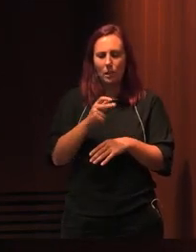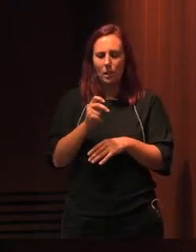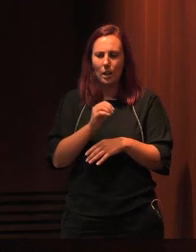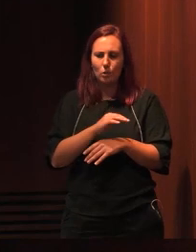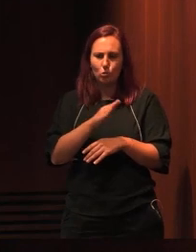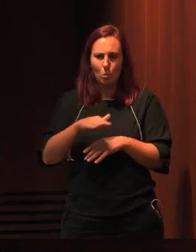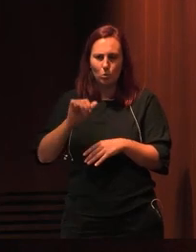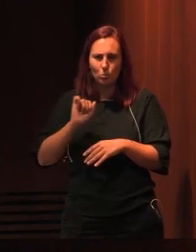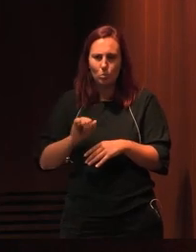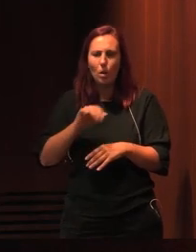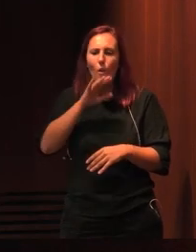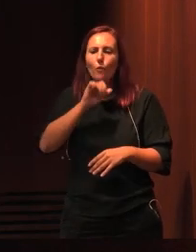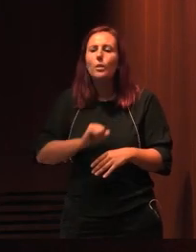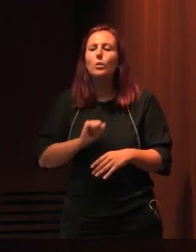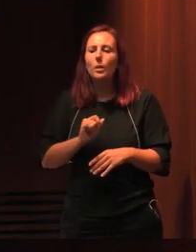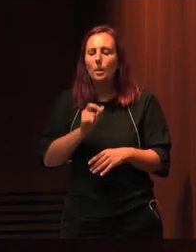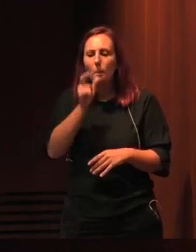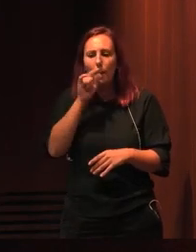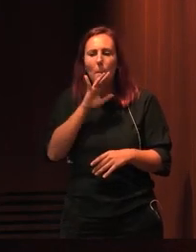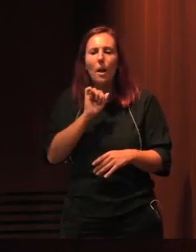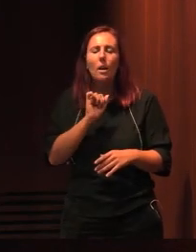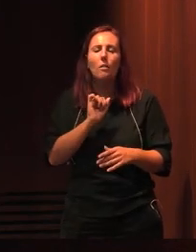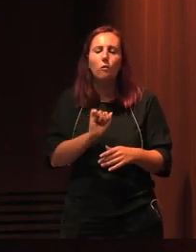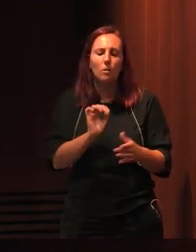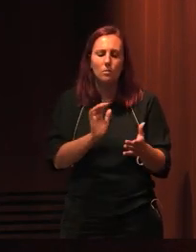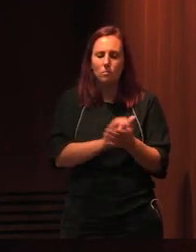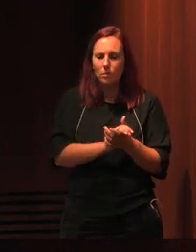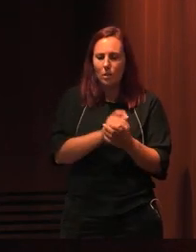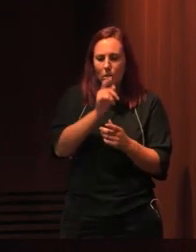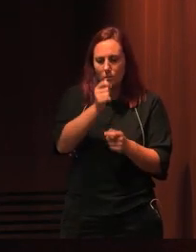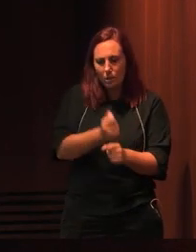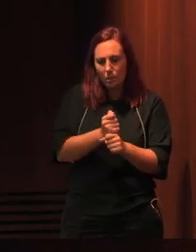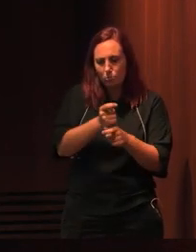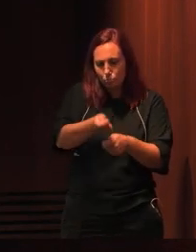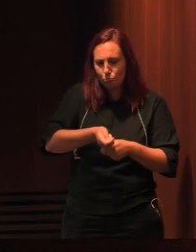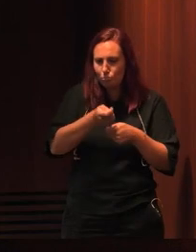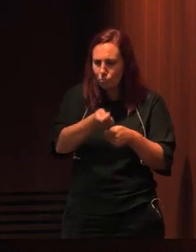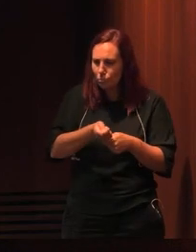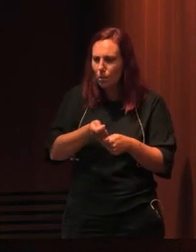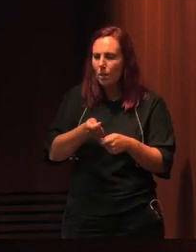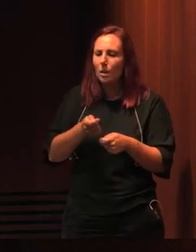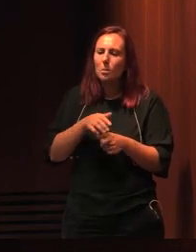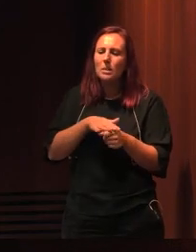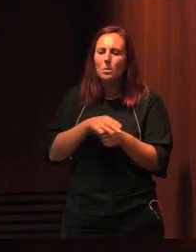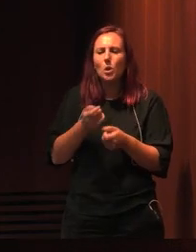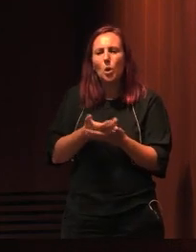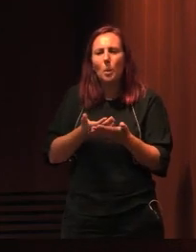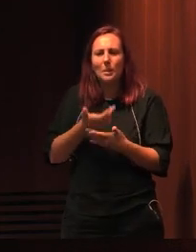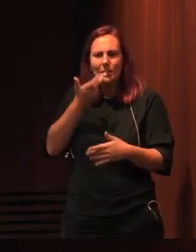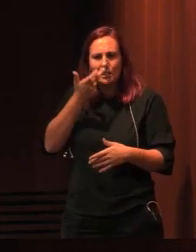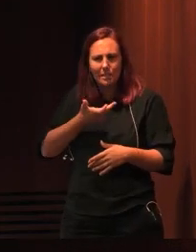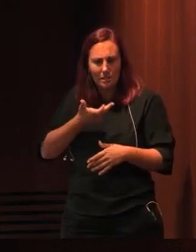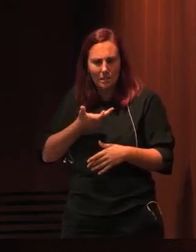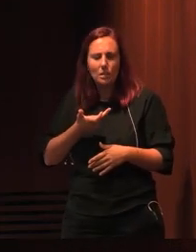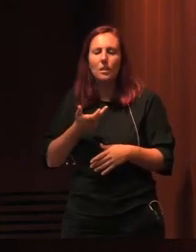filho de um casal de agricultores com um estatuto económico muito débil e que,